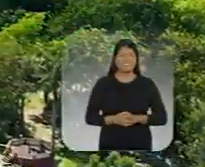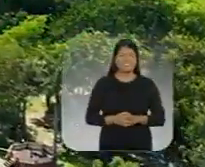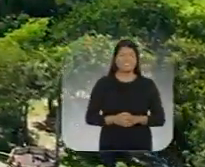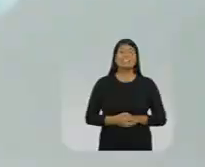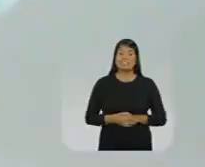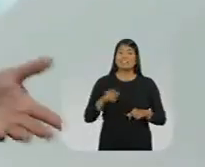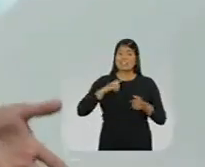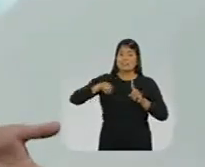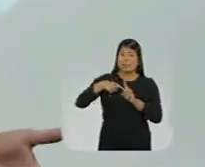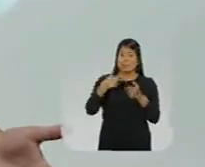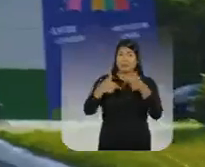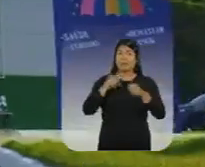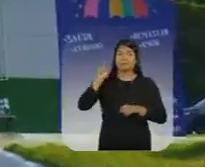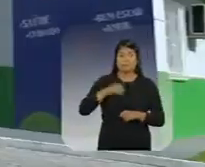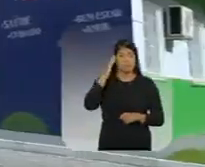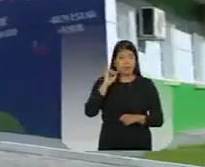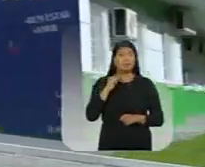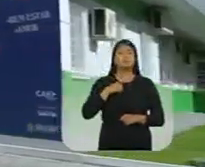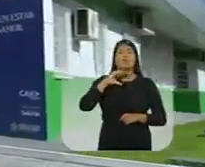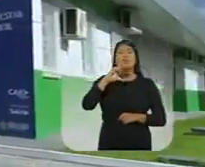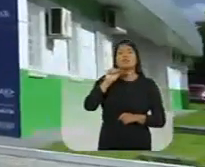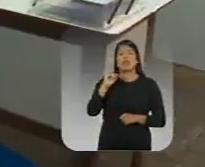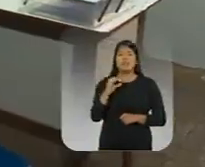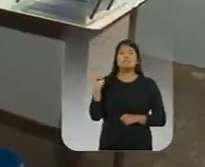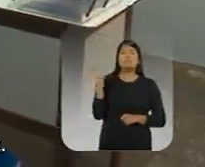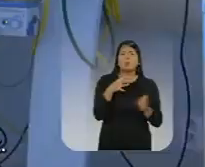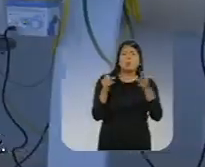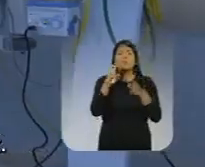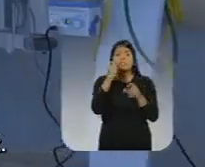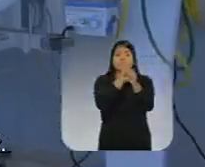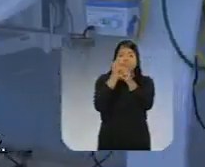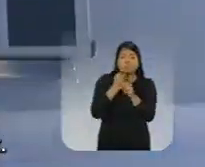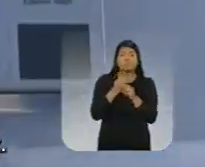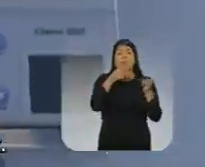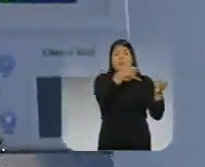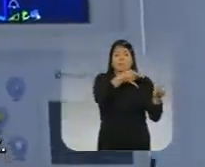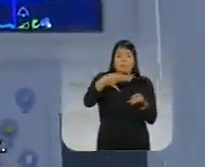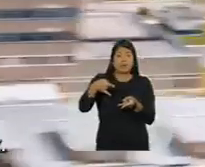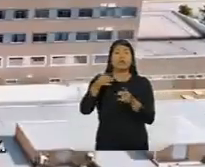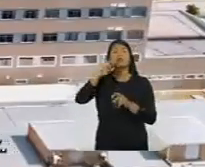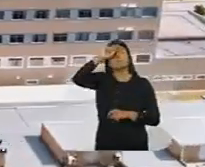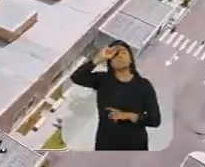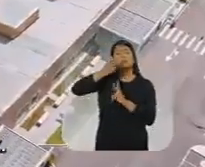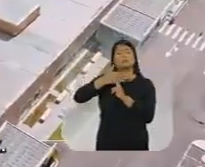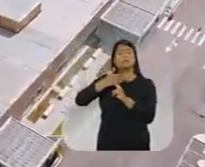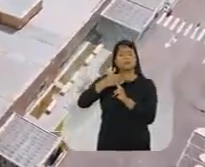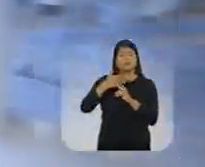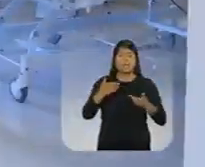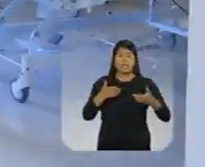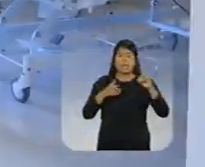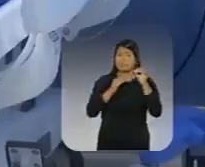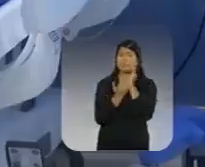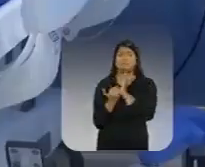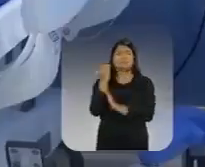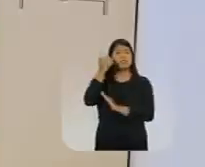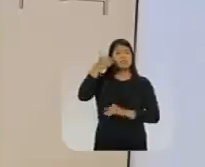E tem mais trabalho sim Cinco caíques revitalizados Ampliação de leitos de UTI no Delfino Aziz De